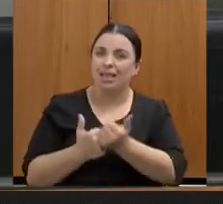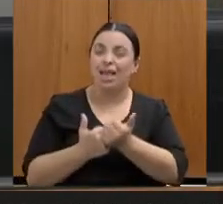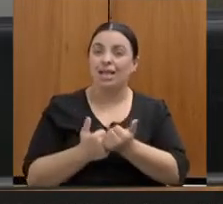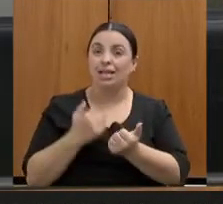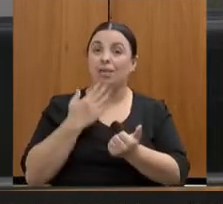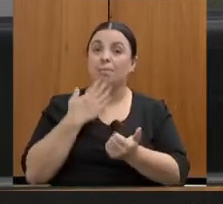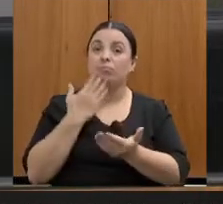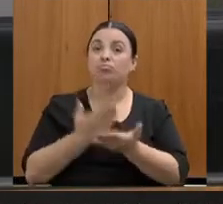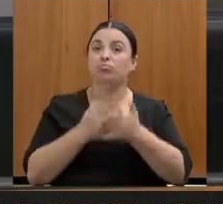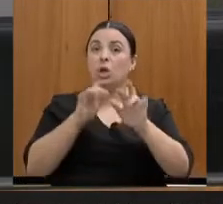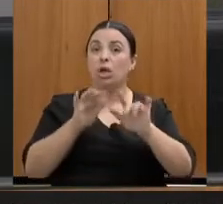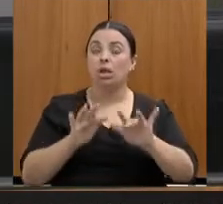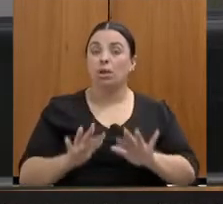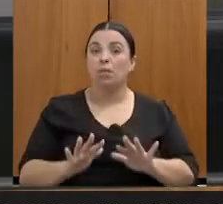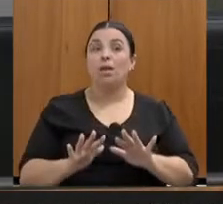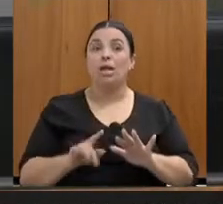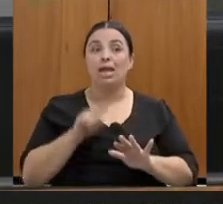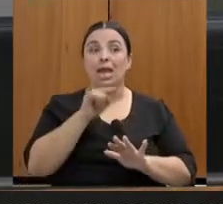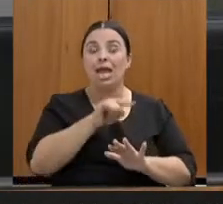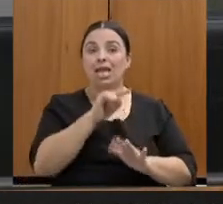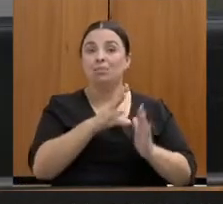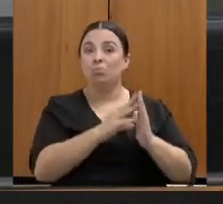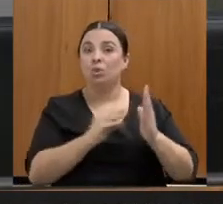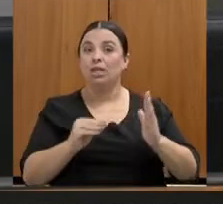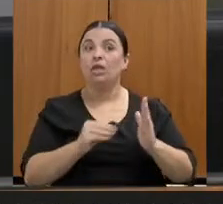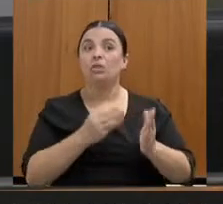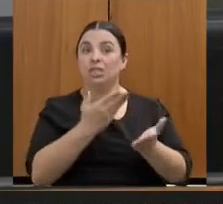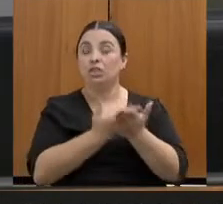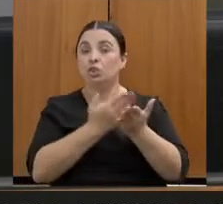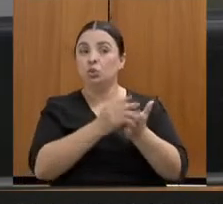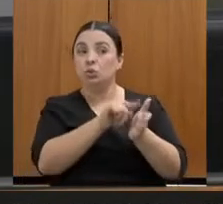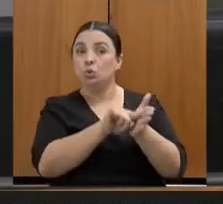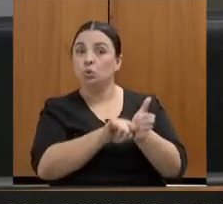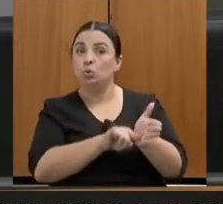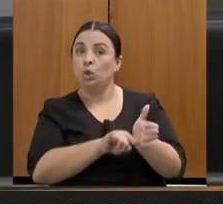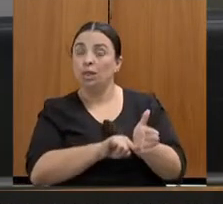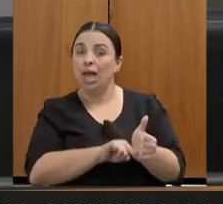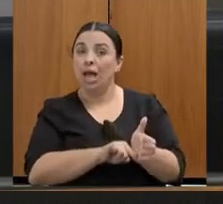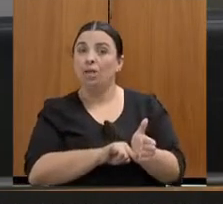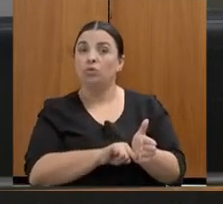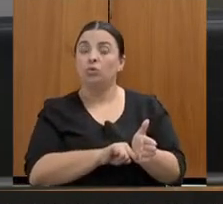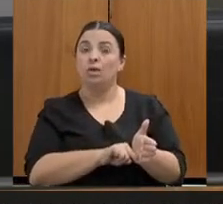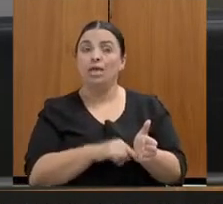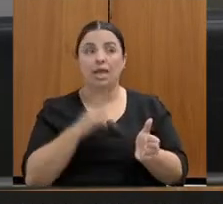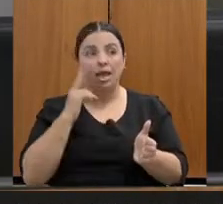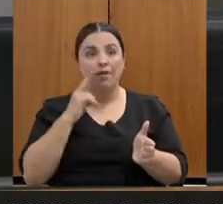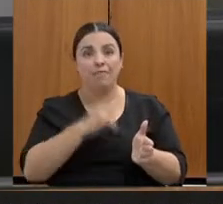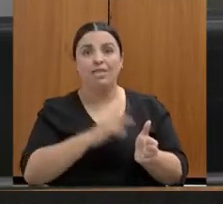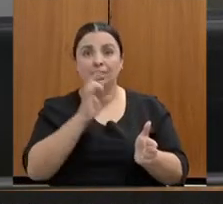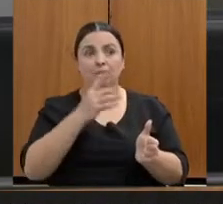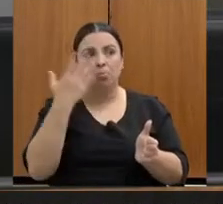se considerando a efetividade ou uma